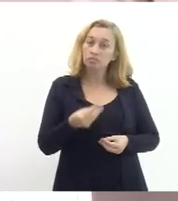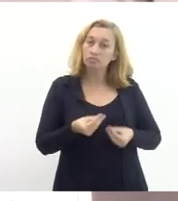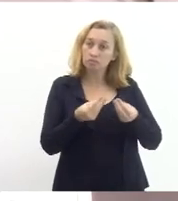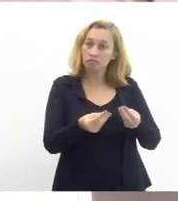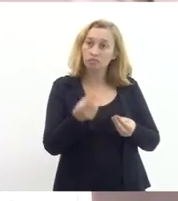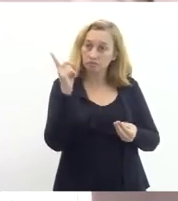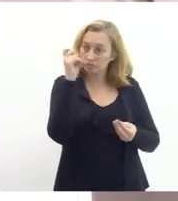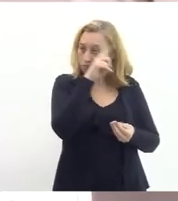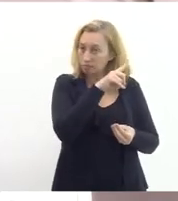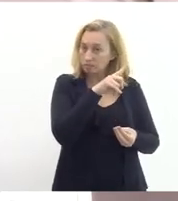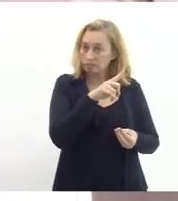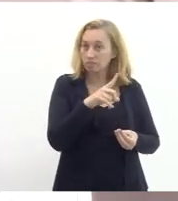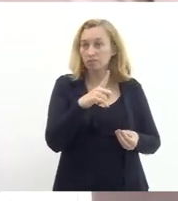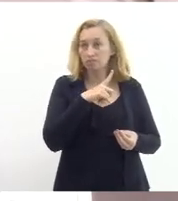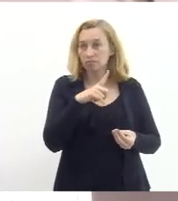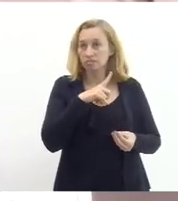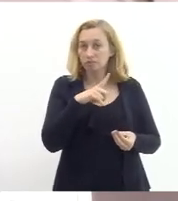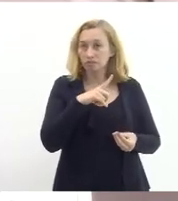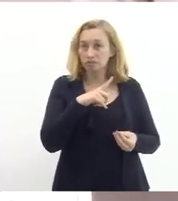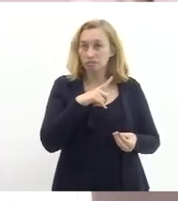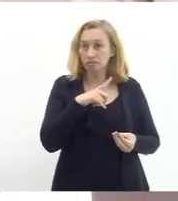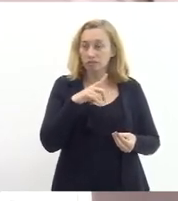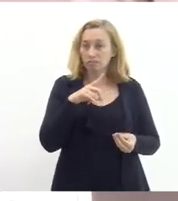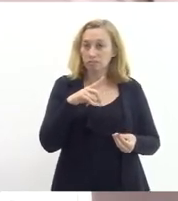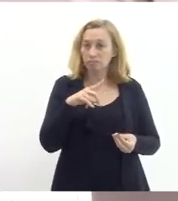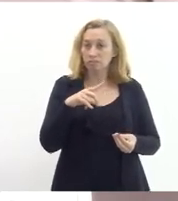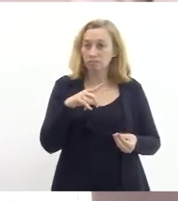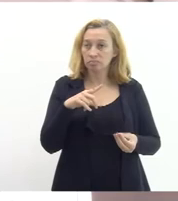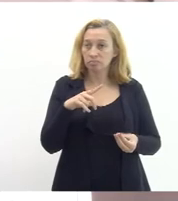porque eu tenho o cargo que não tem mais ninguém nem para chamar